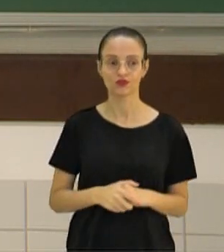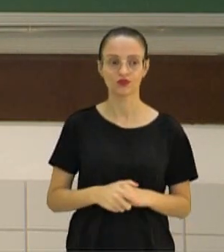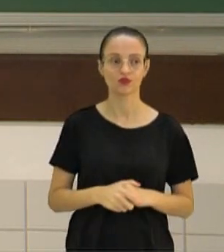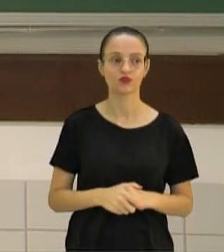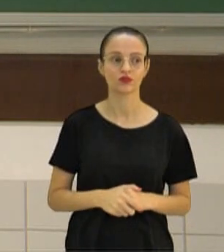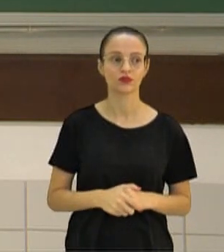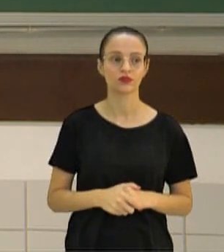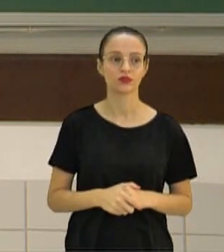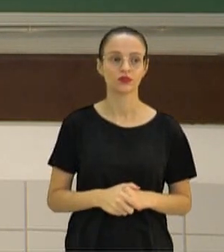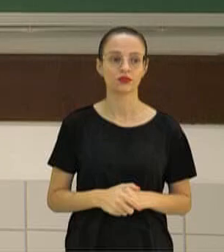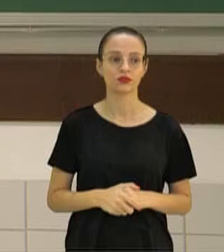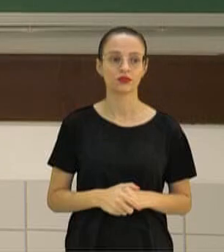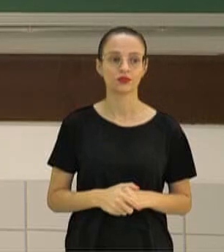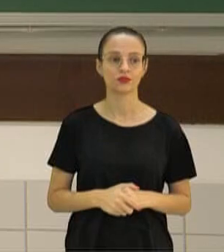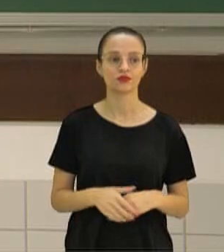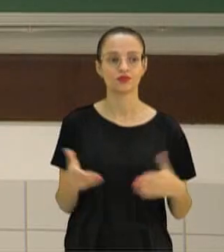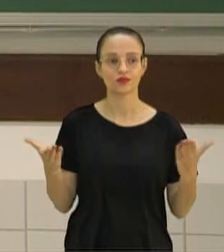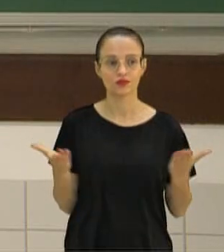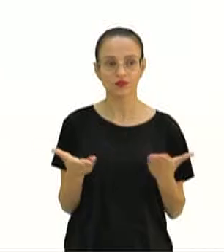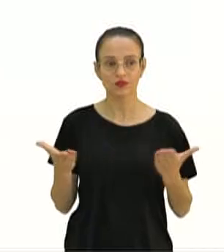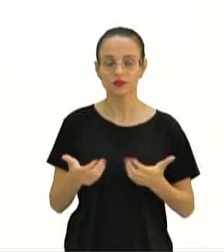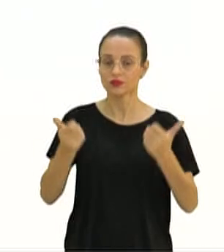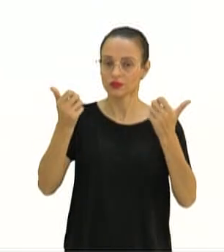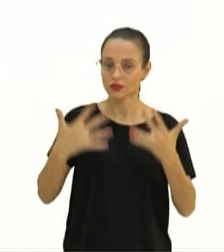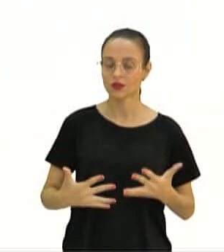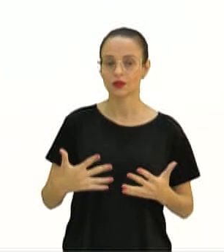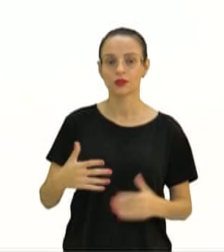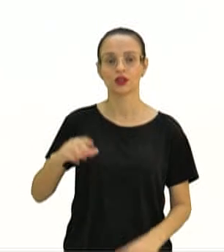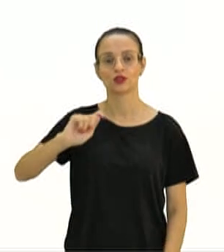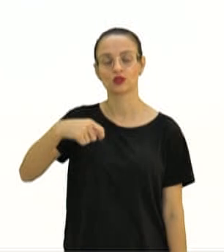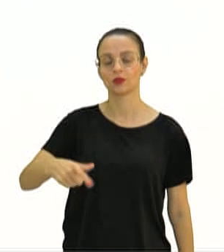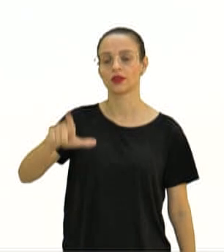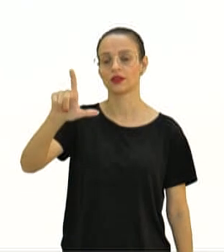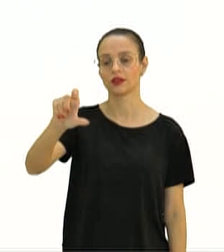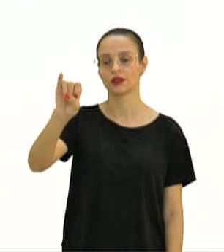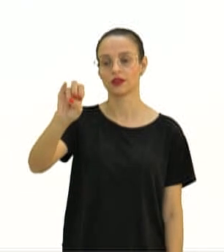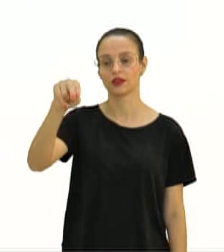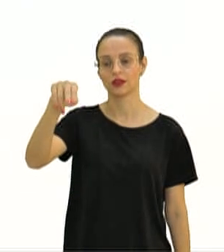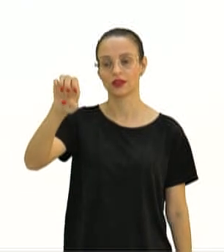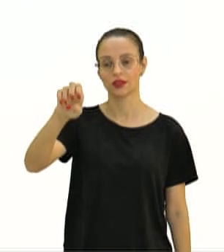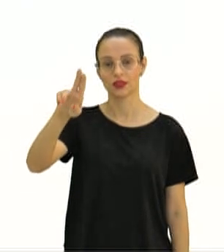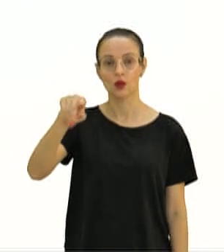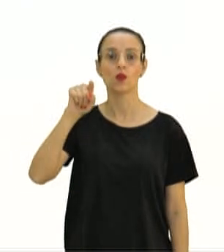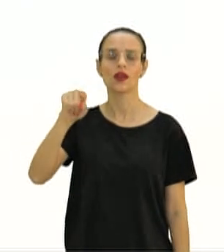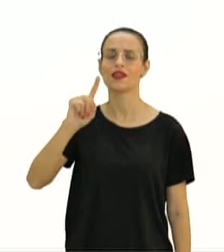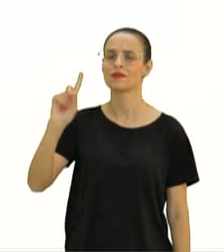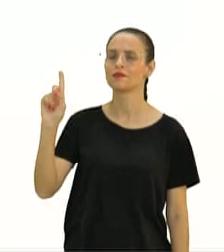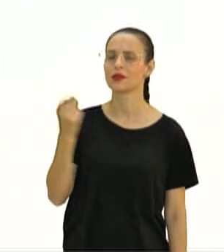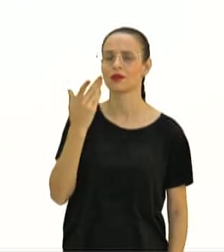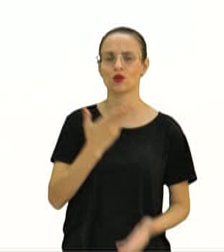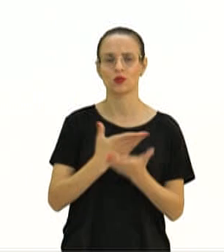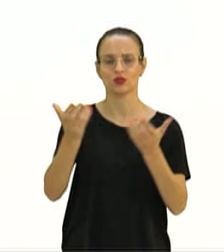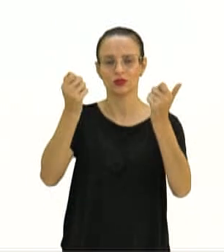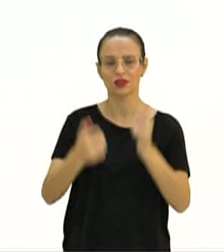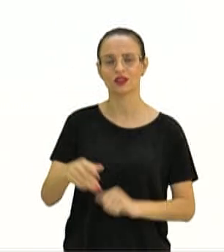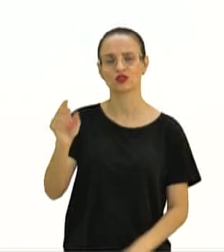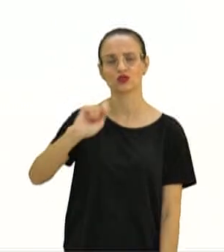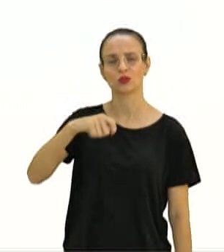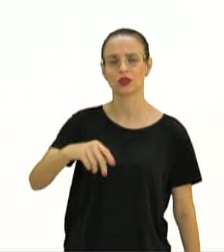espécie. Aqui agora, vamos falar um pouquinho sobre Carlos Lineu, que é o pai da taxonomia. O primeiro começou a falar,